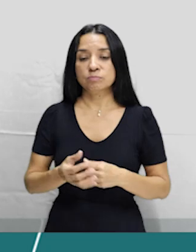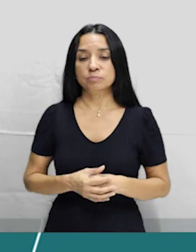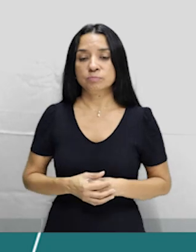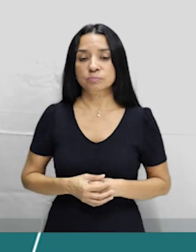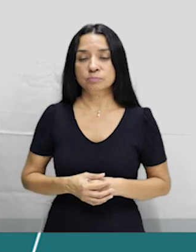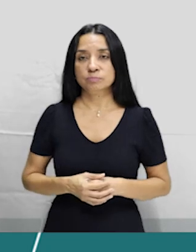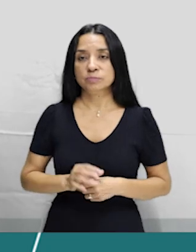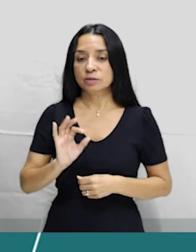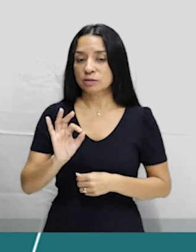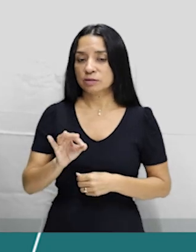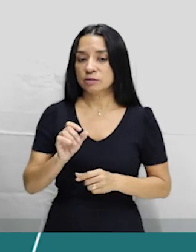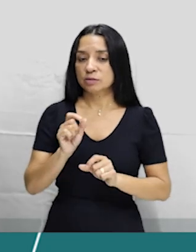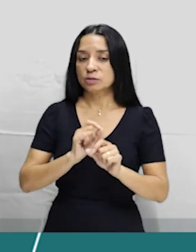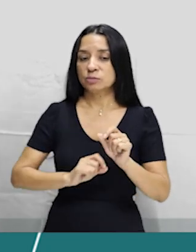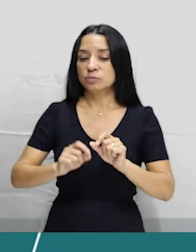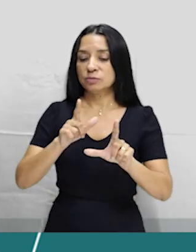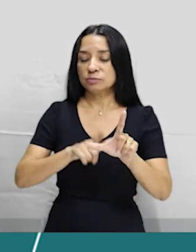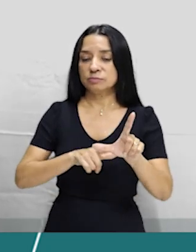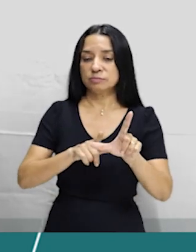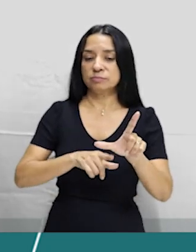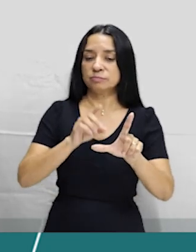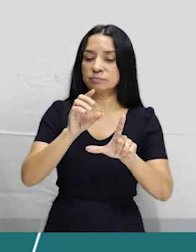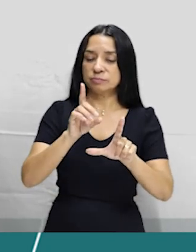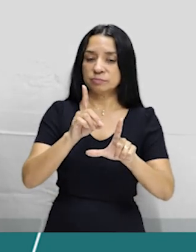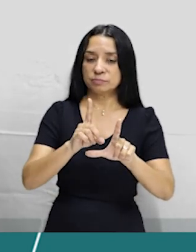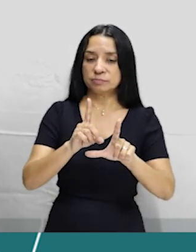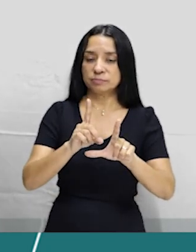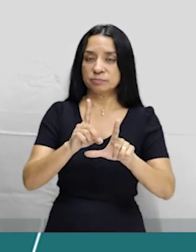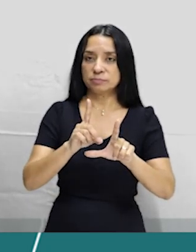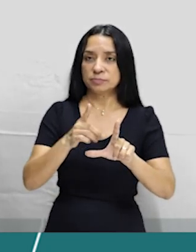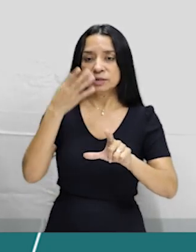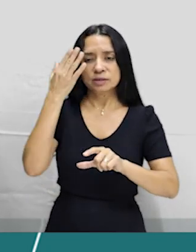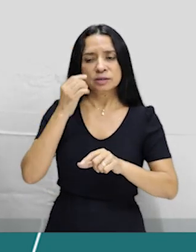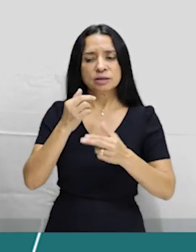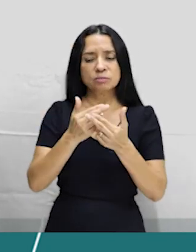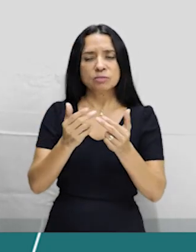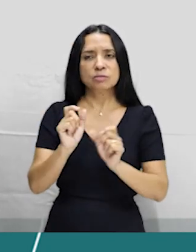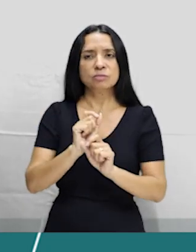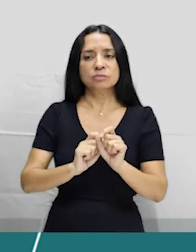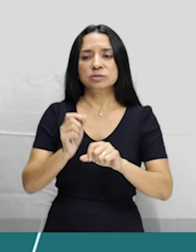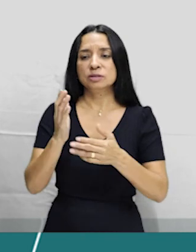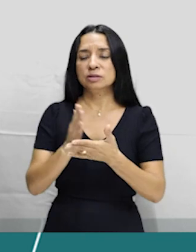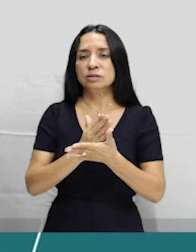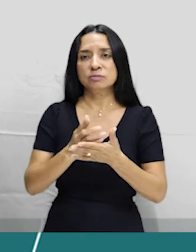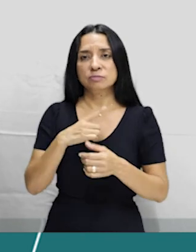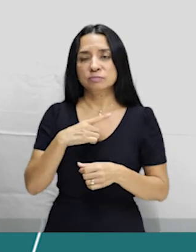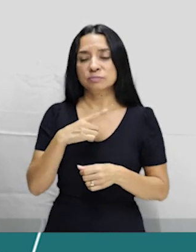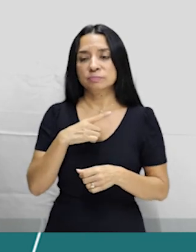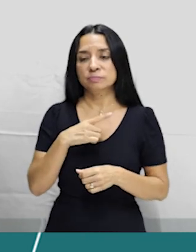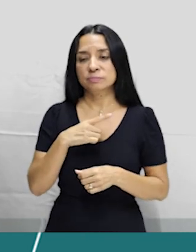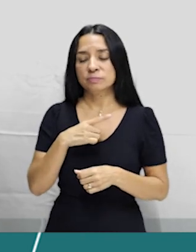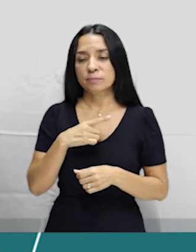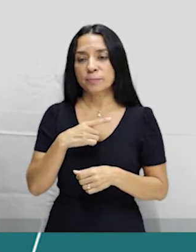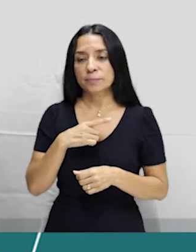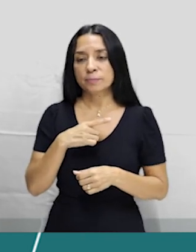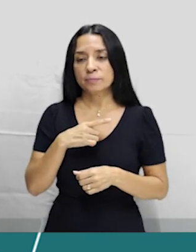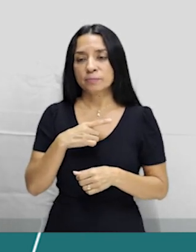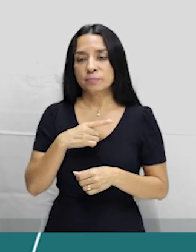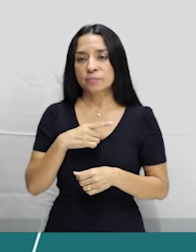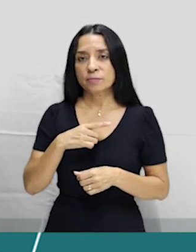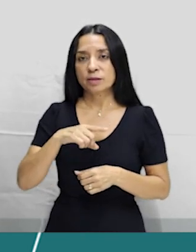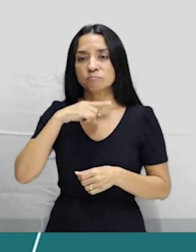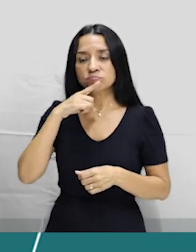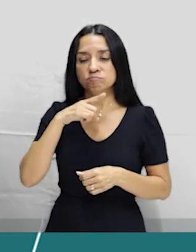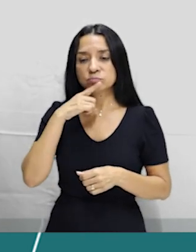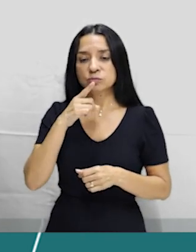Acertou quem disse que ele é presente del subjuntivo. Sabe uma coisa que vocês talvez tenham tido alguma